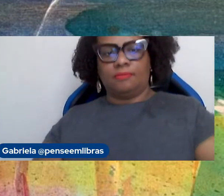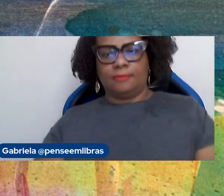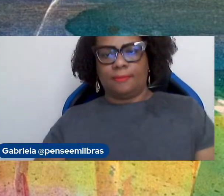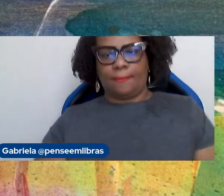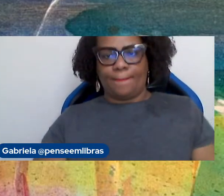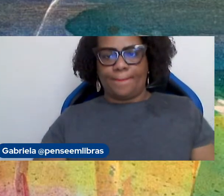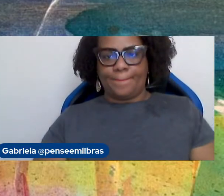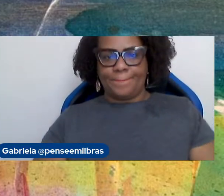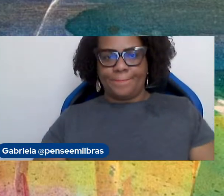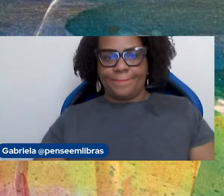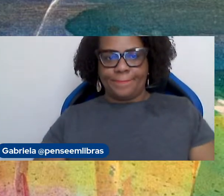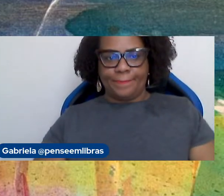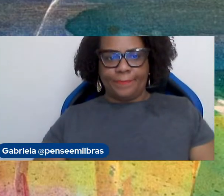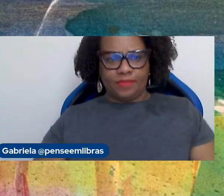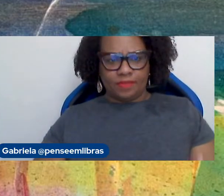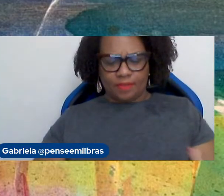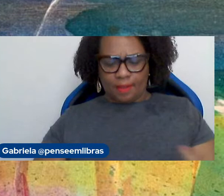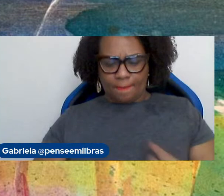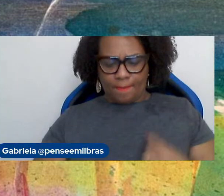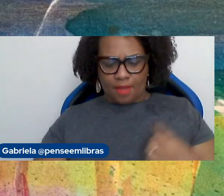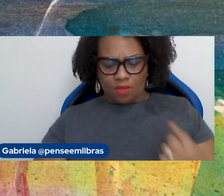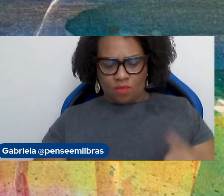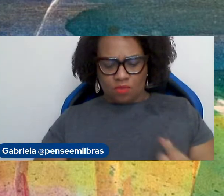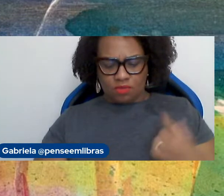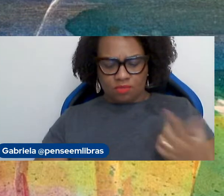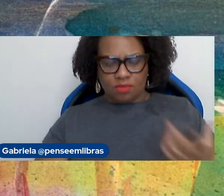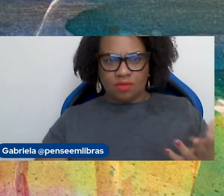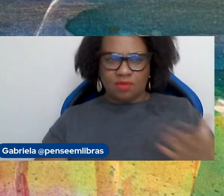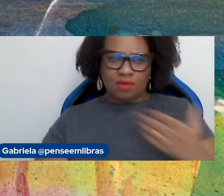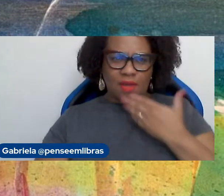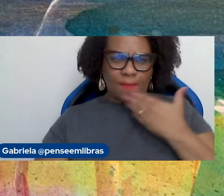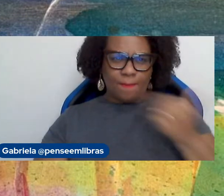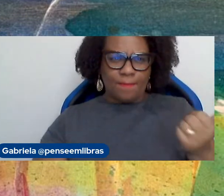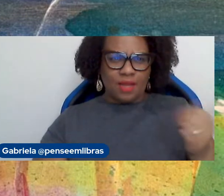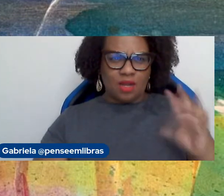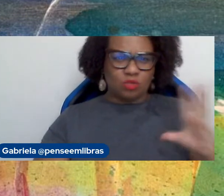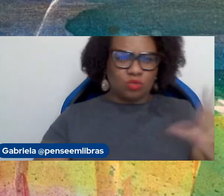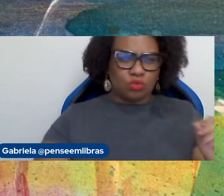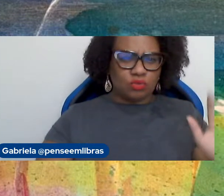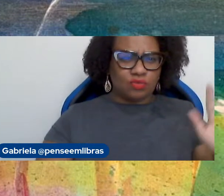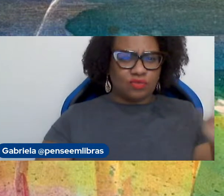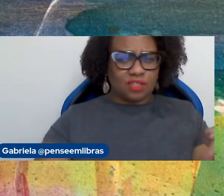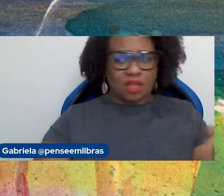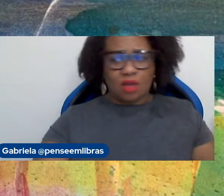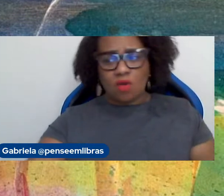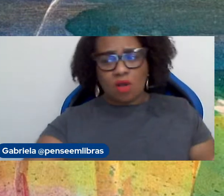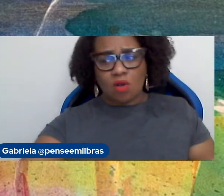Já tem perguntas. Eu acho melhor deixar todas as perguntas para o final ou a gente comenta agora